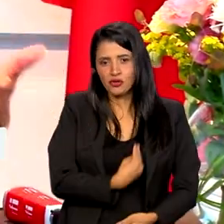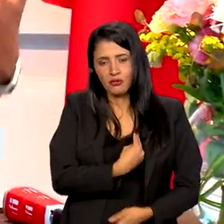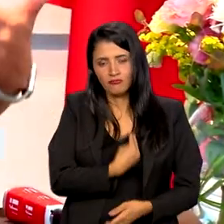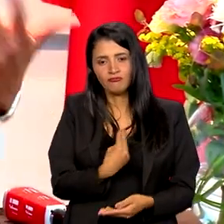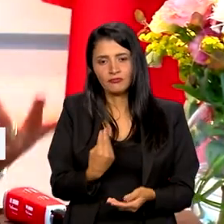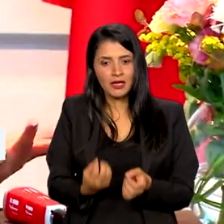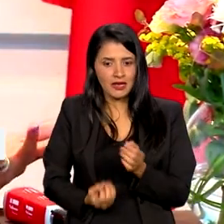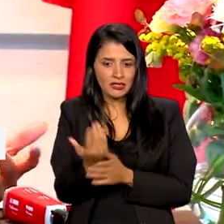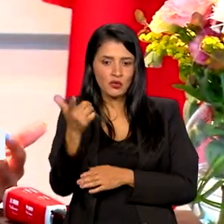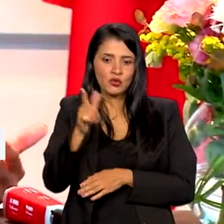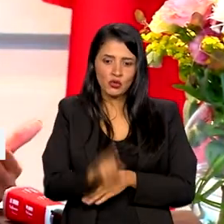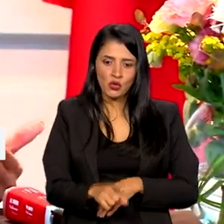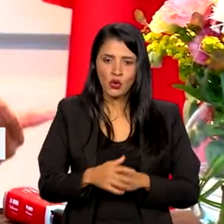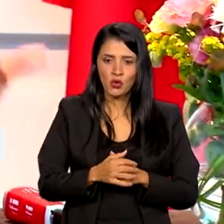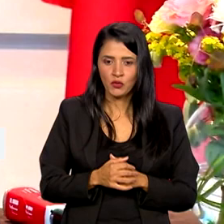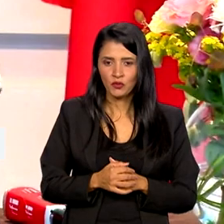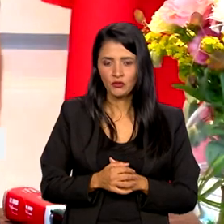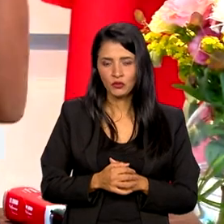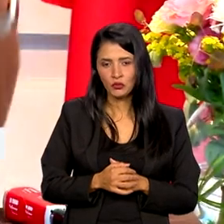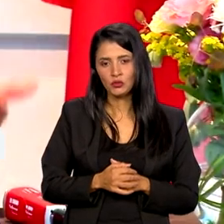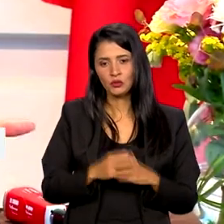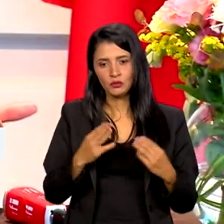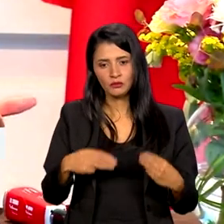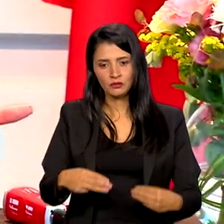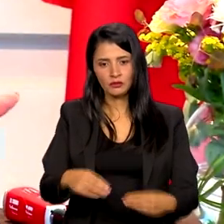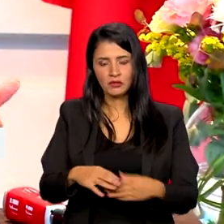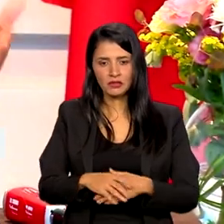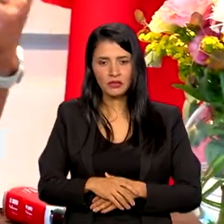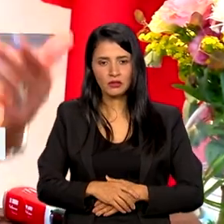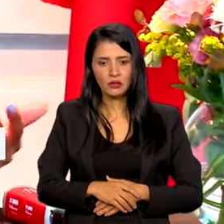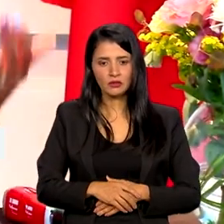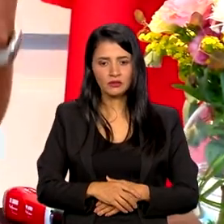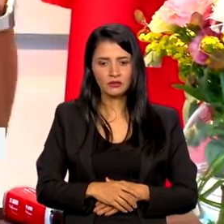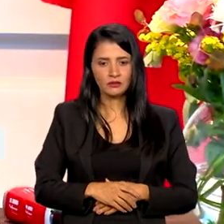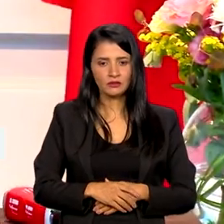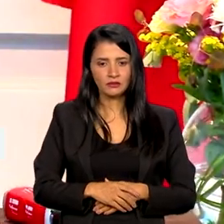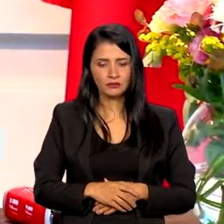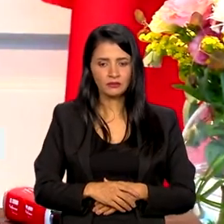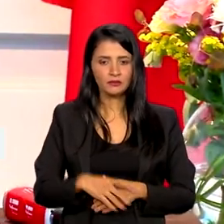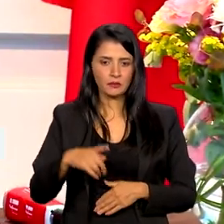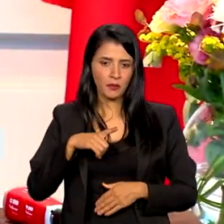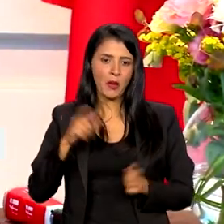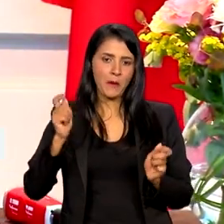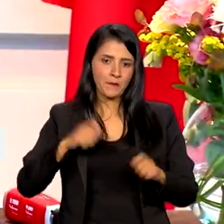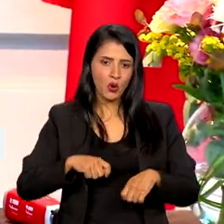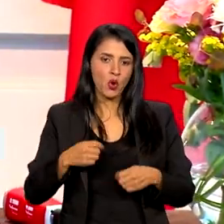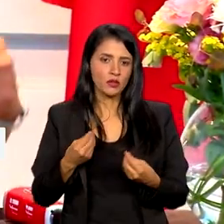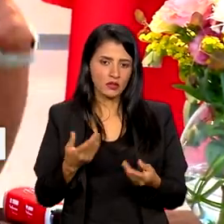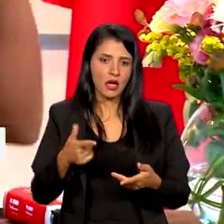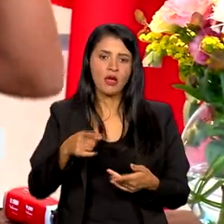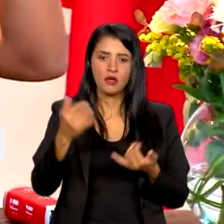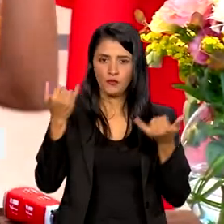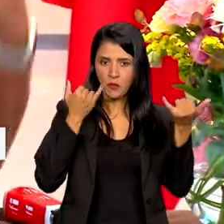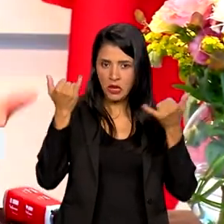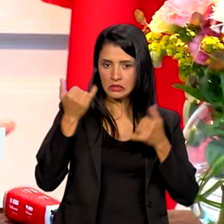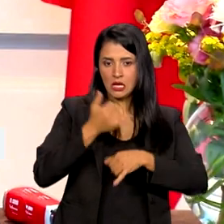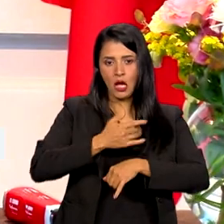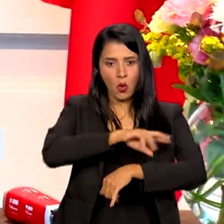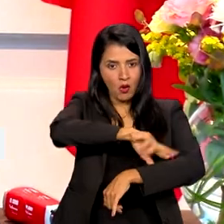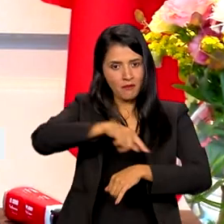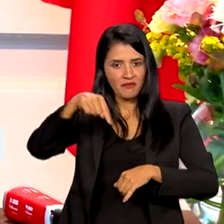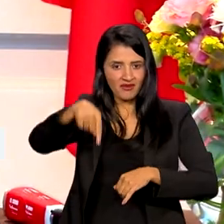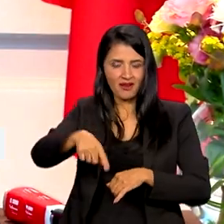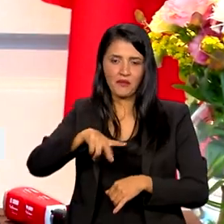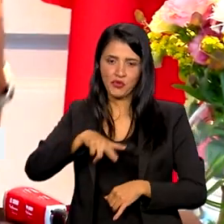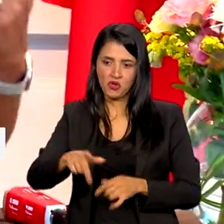Ministério, e por uma ministra de assunto parlamentar e dizer, olha, quero conversar mais. Acho que a gente pode sim trazer esse letramento para cá. Eu acho que a gente tem sim